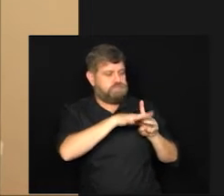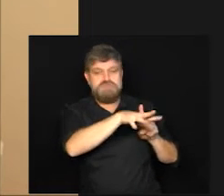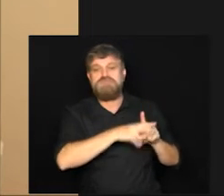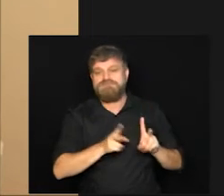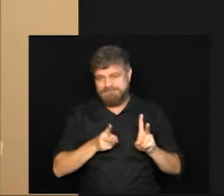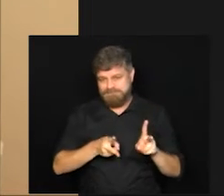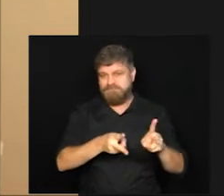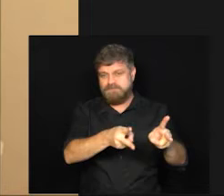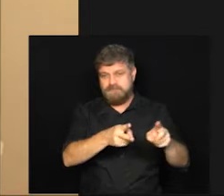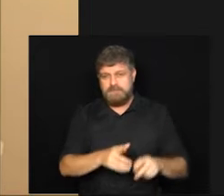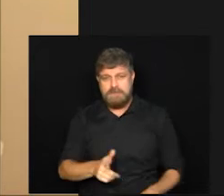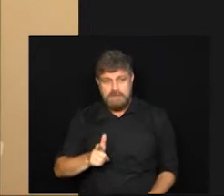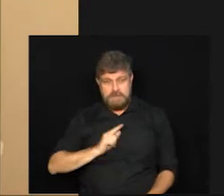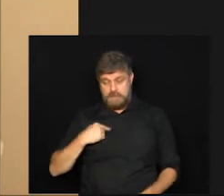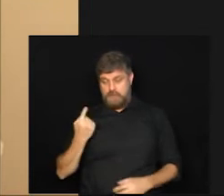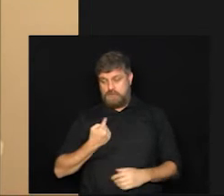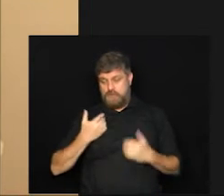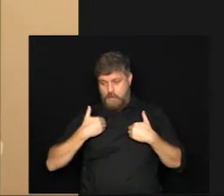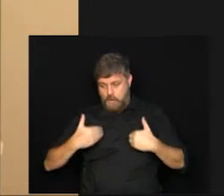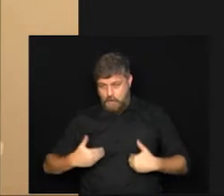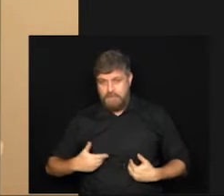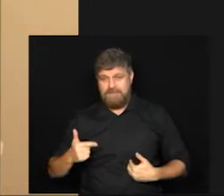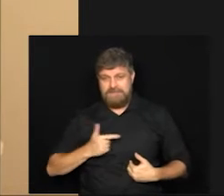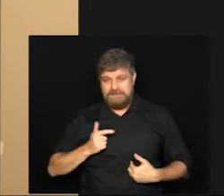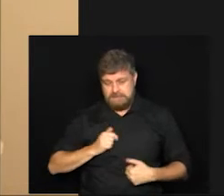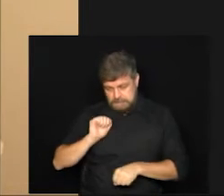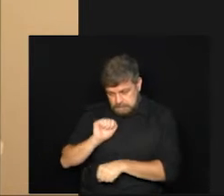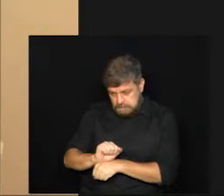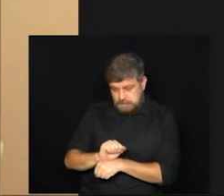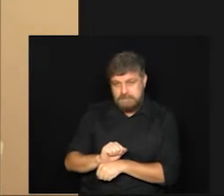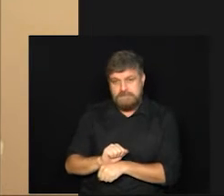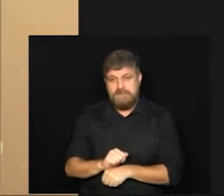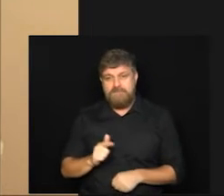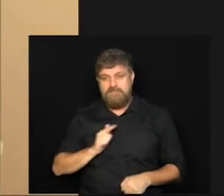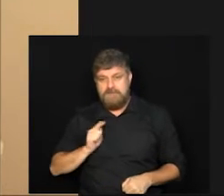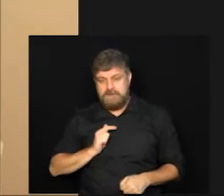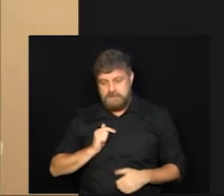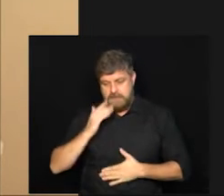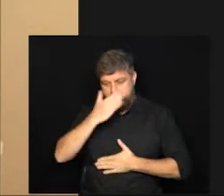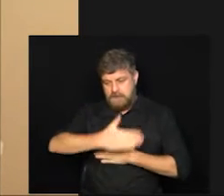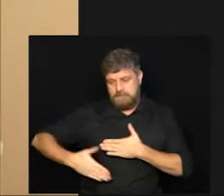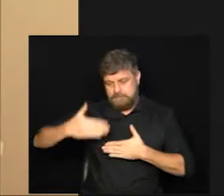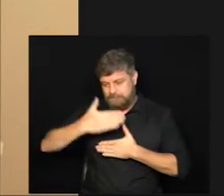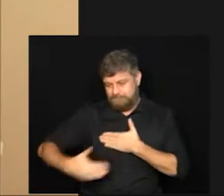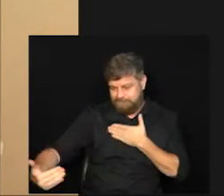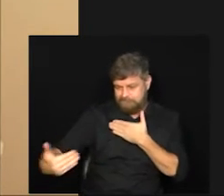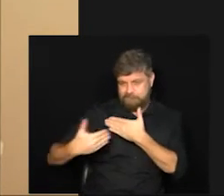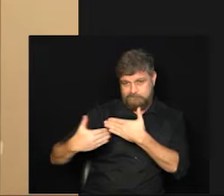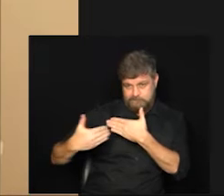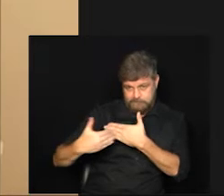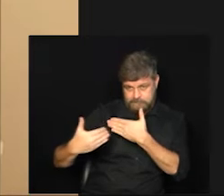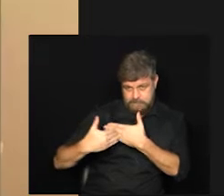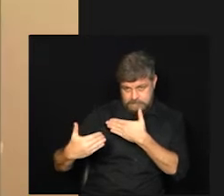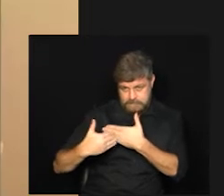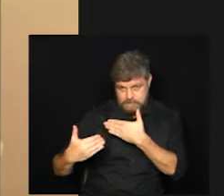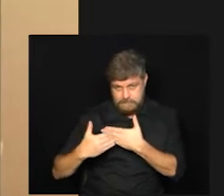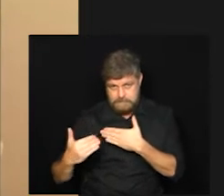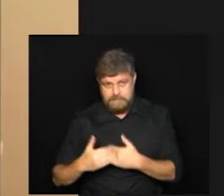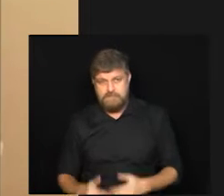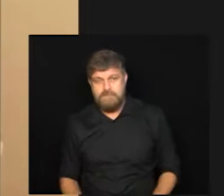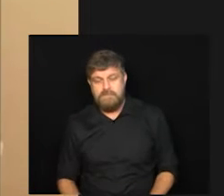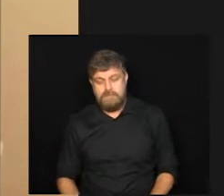nas vias aéreas então nosso organismo vai ser capaz de produzir uma resposta de defesa também lá quando